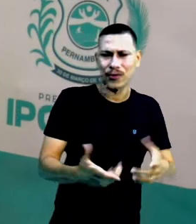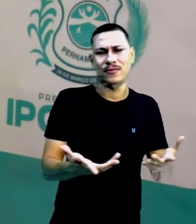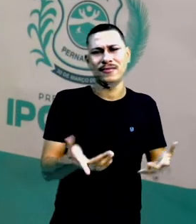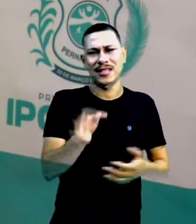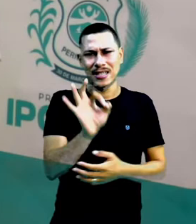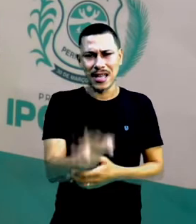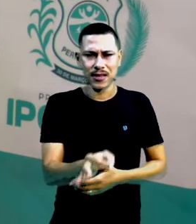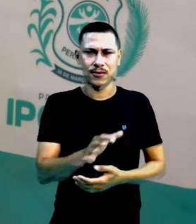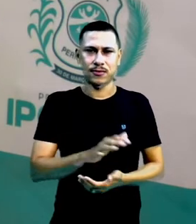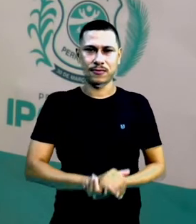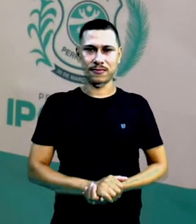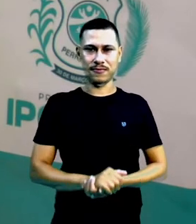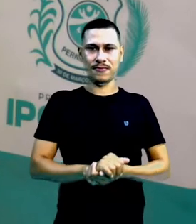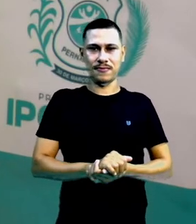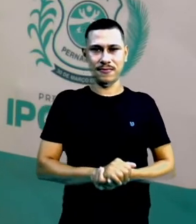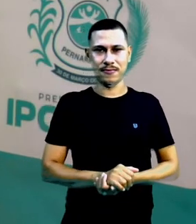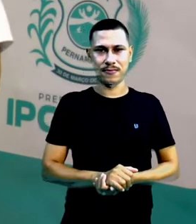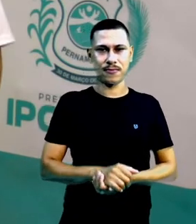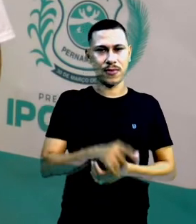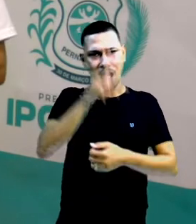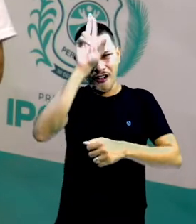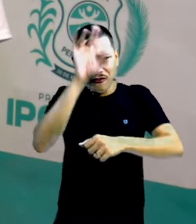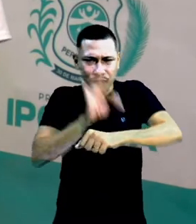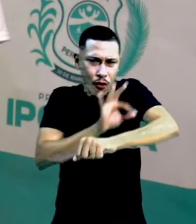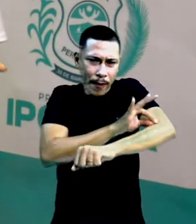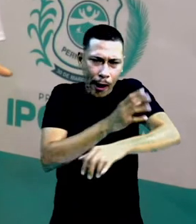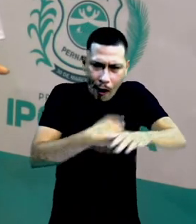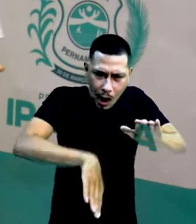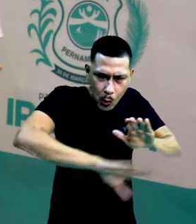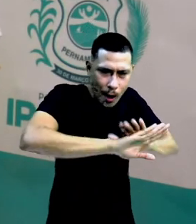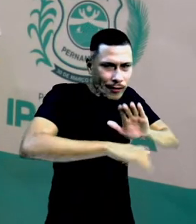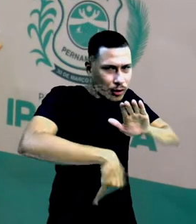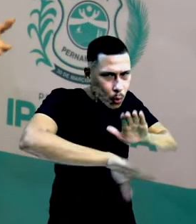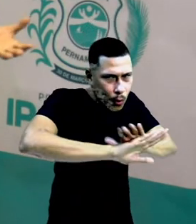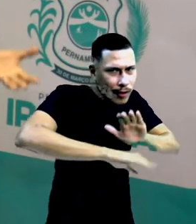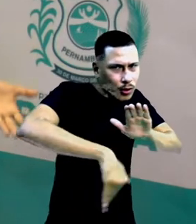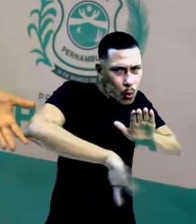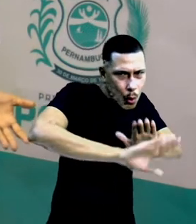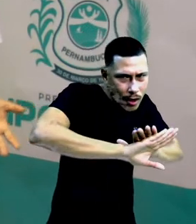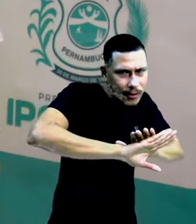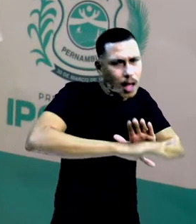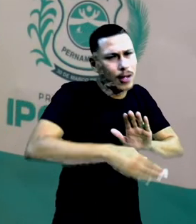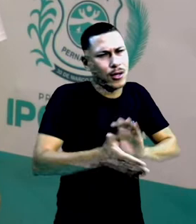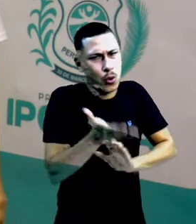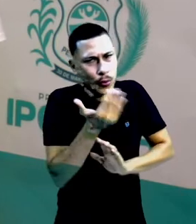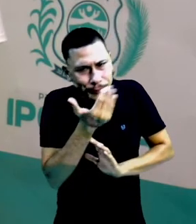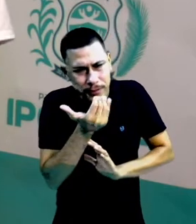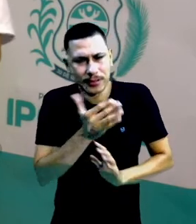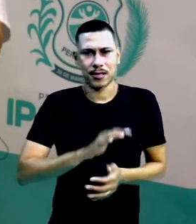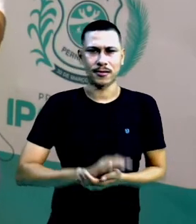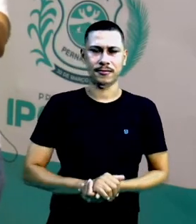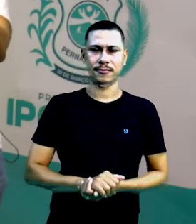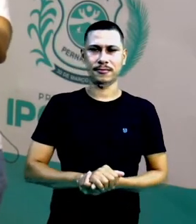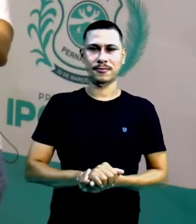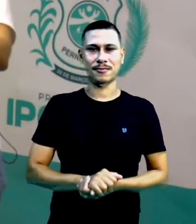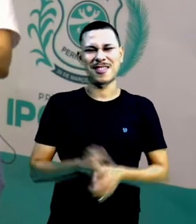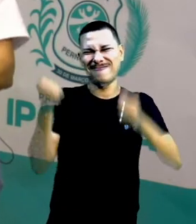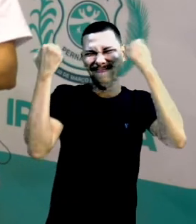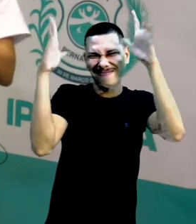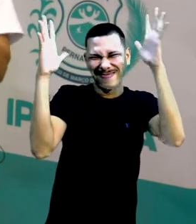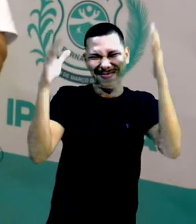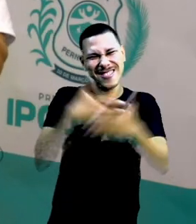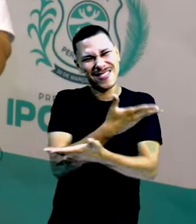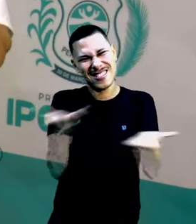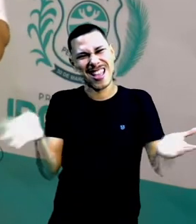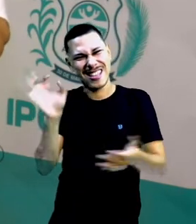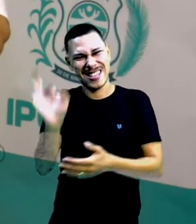vai guardando, vai guardando toda comida que encontra, não isso? Então, parabéns para você,